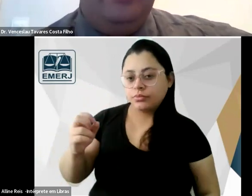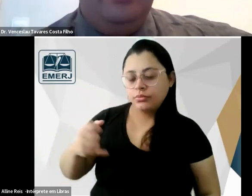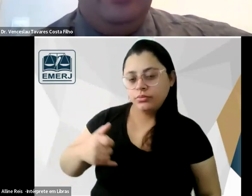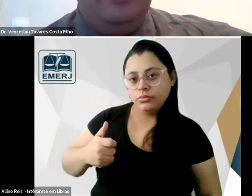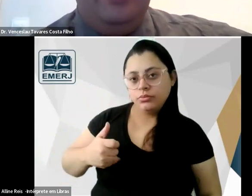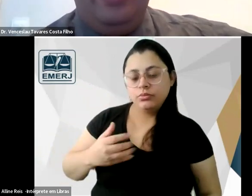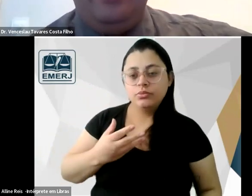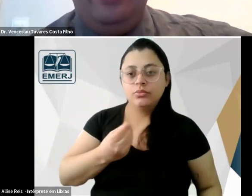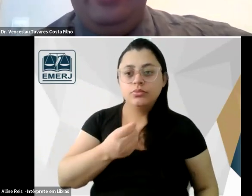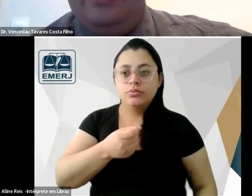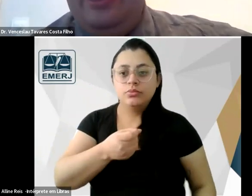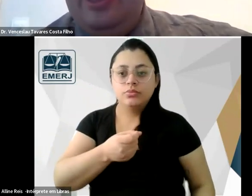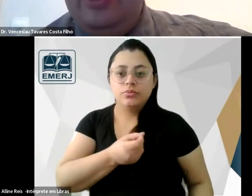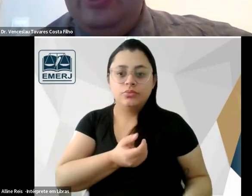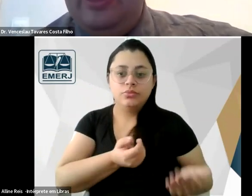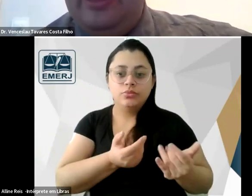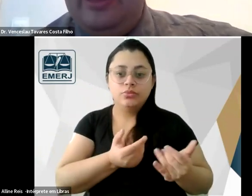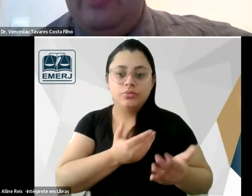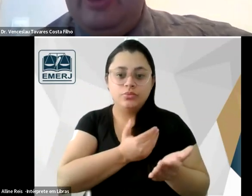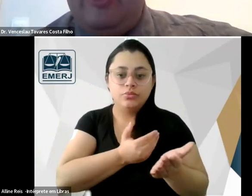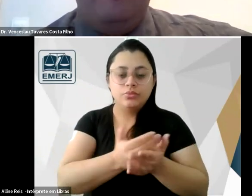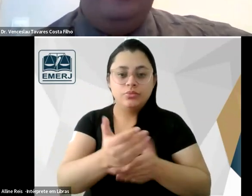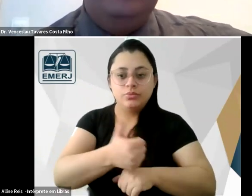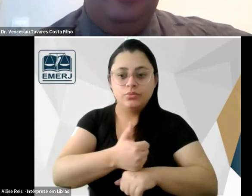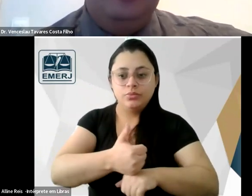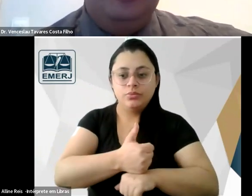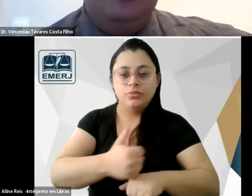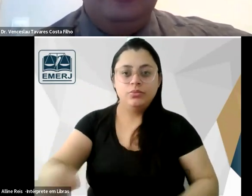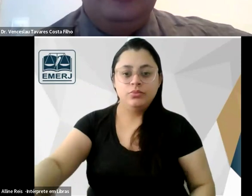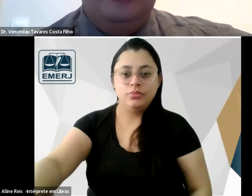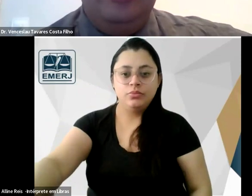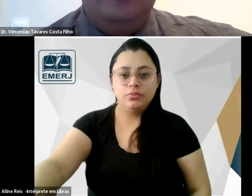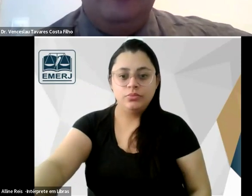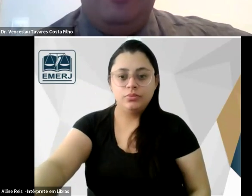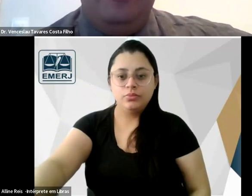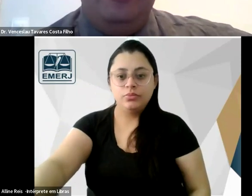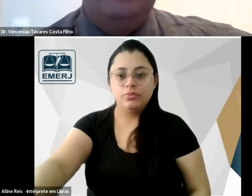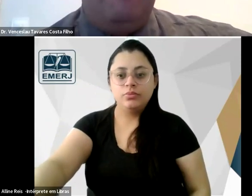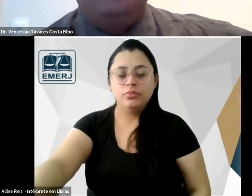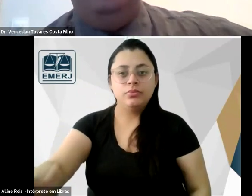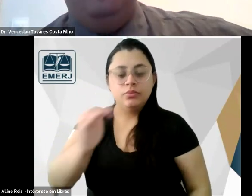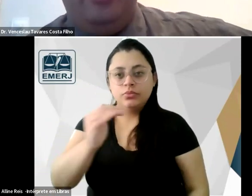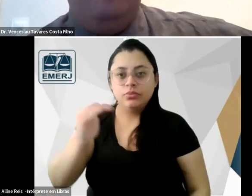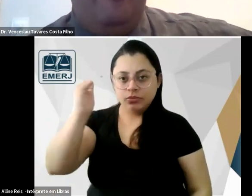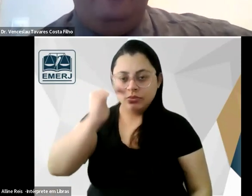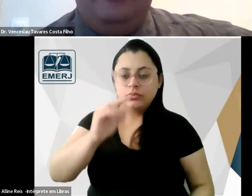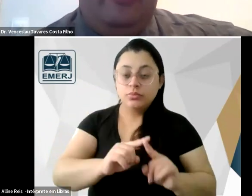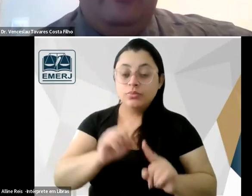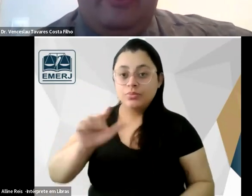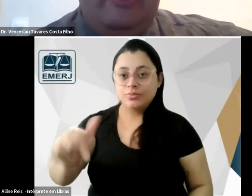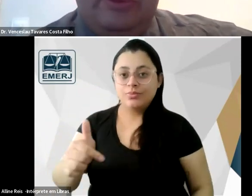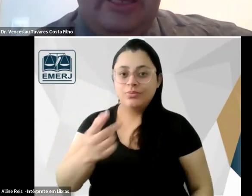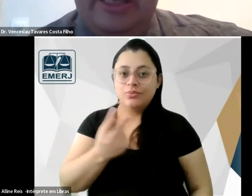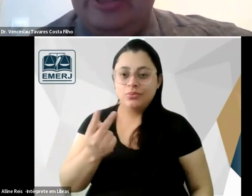iniciar a carreira para iniciar os estudos superiores mas as duas depois vão